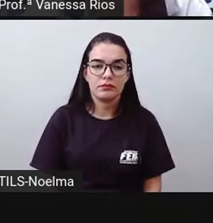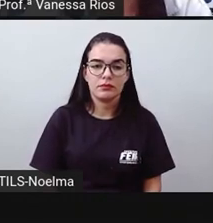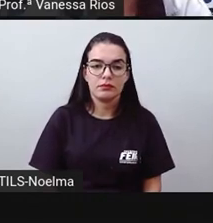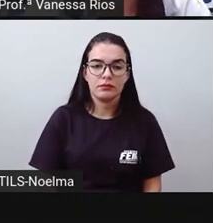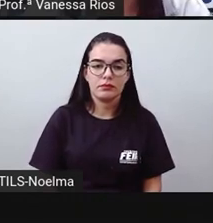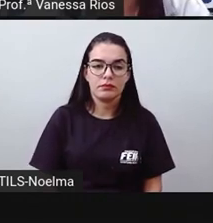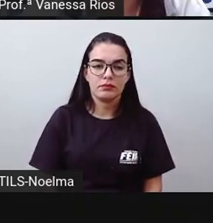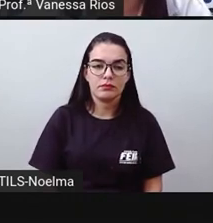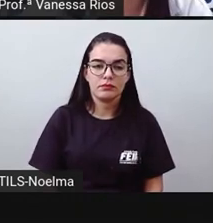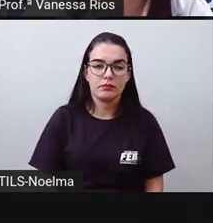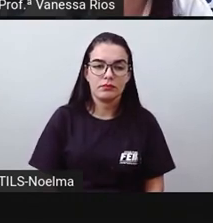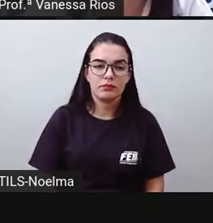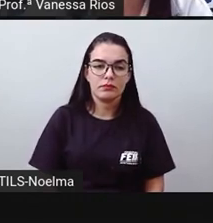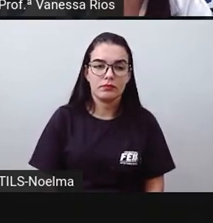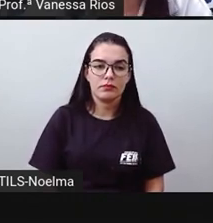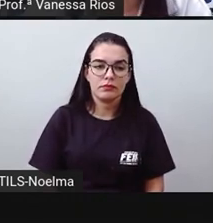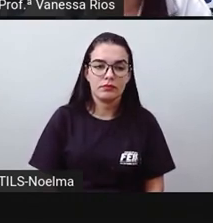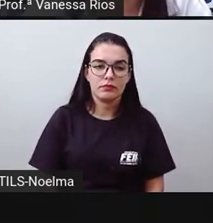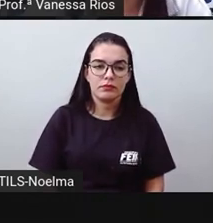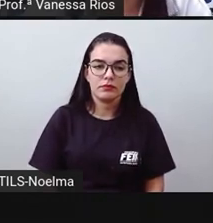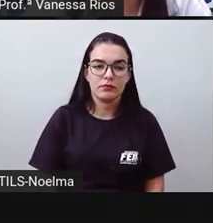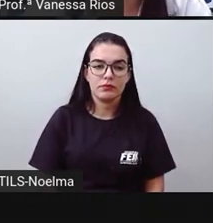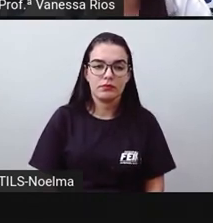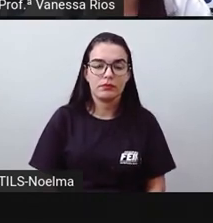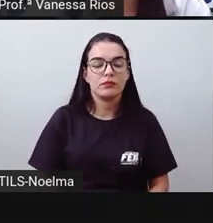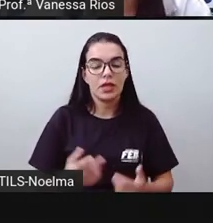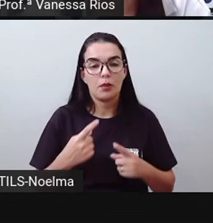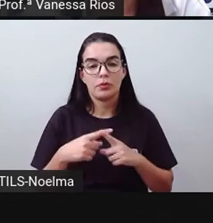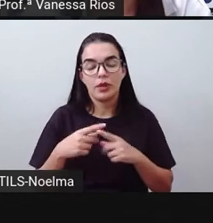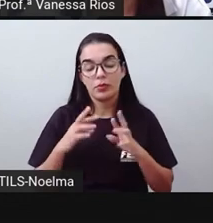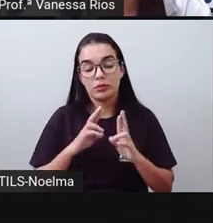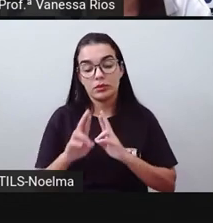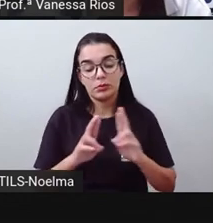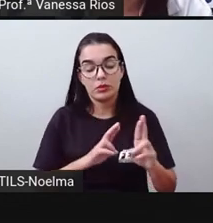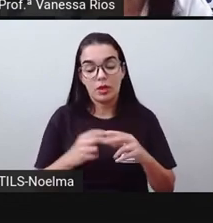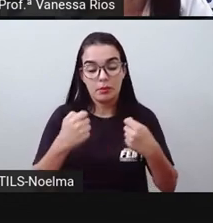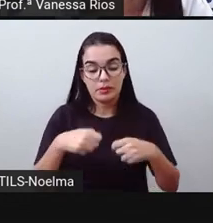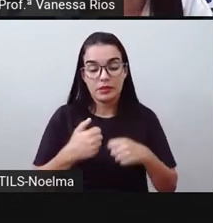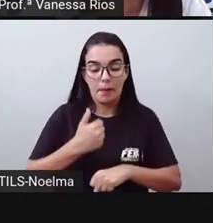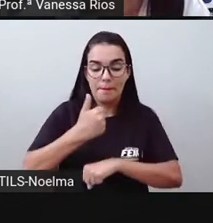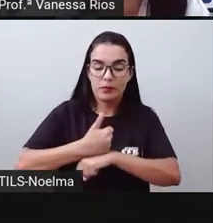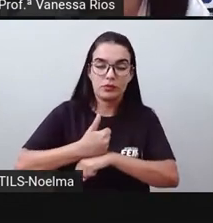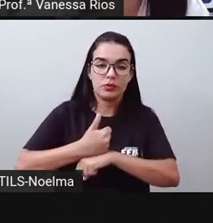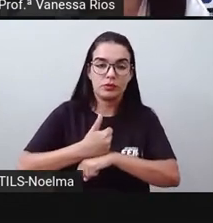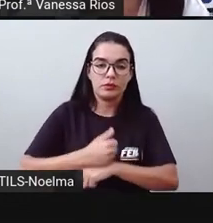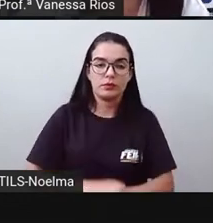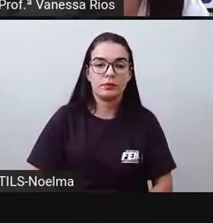que o transporte rodoviário seja algo positivo e favorável para todo mundo.